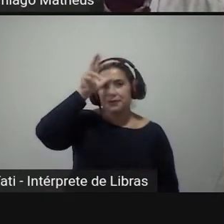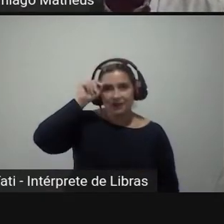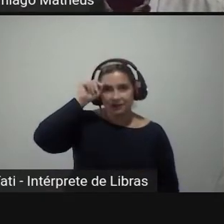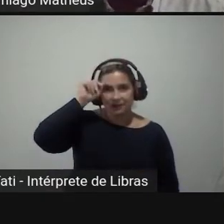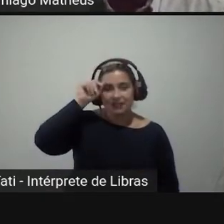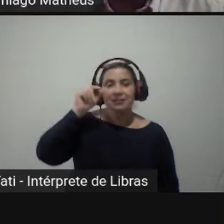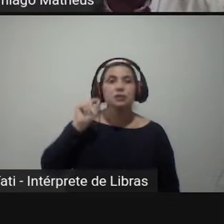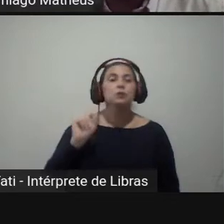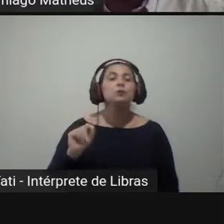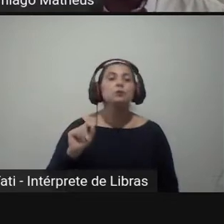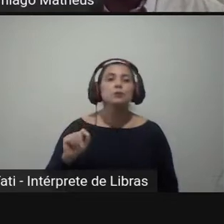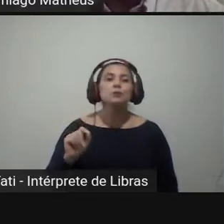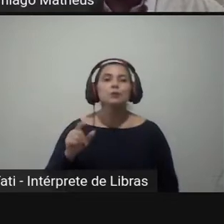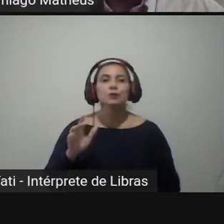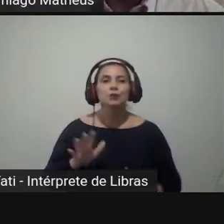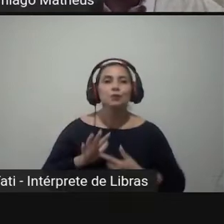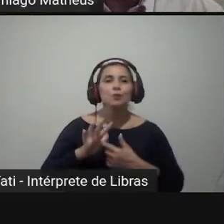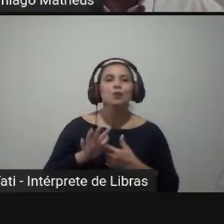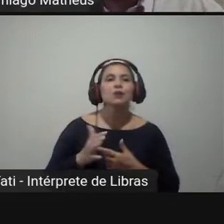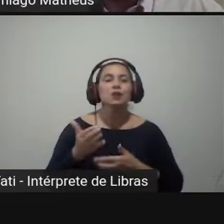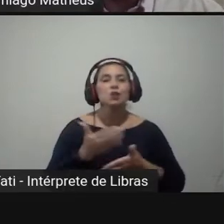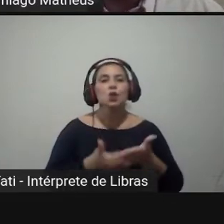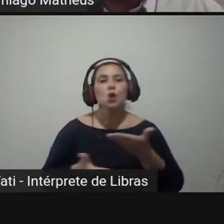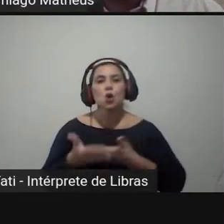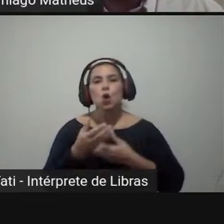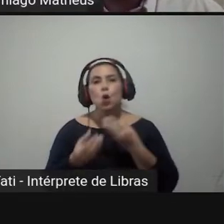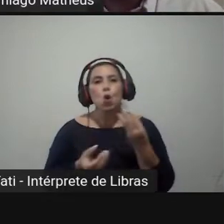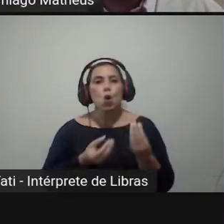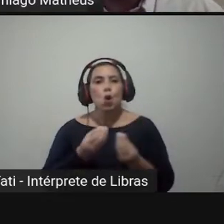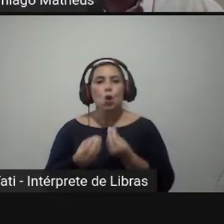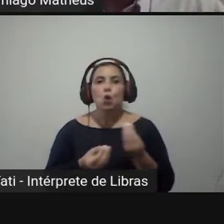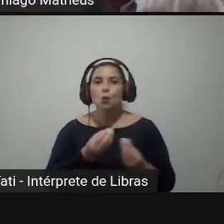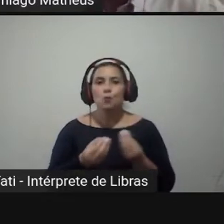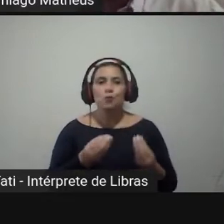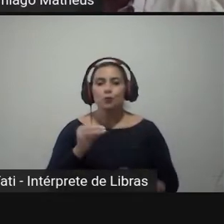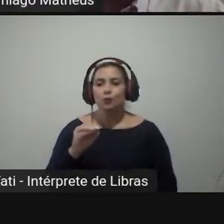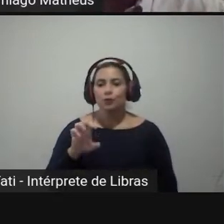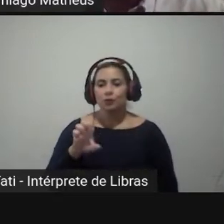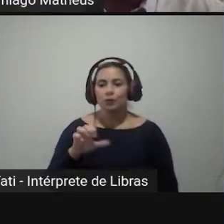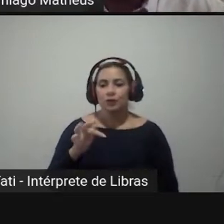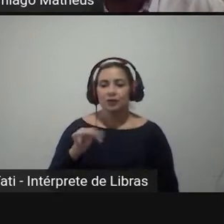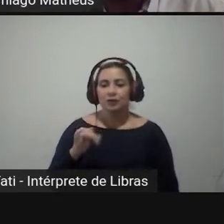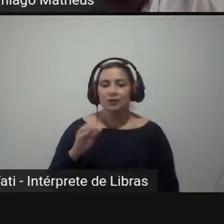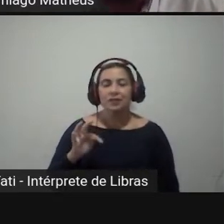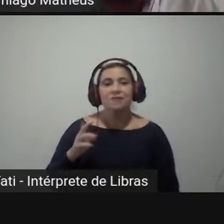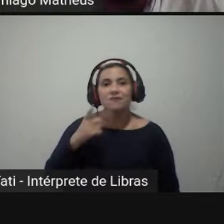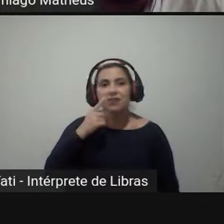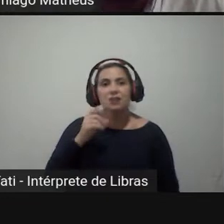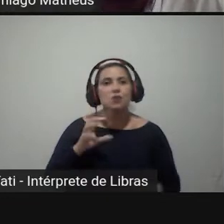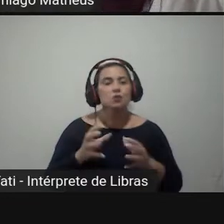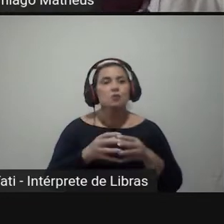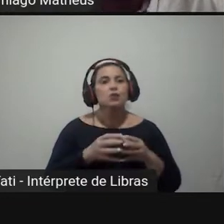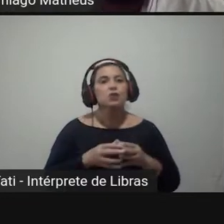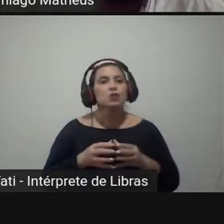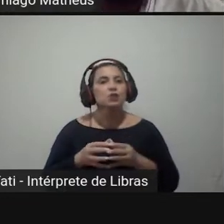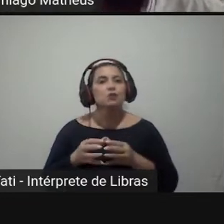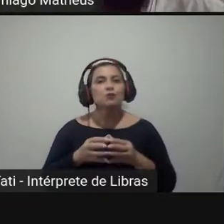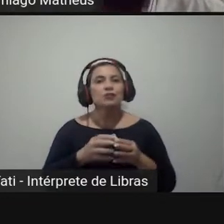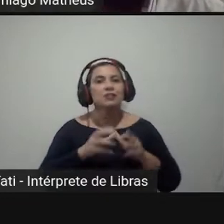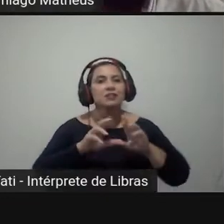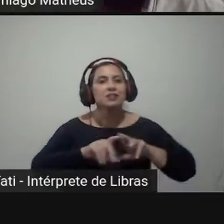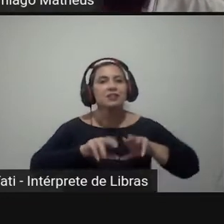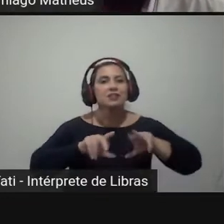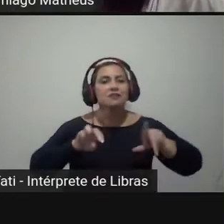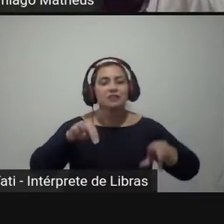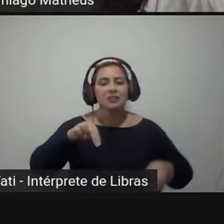para eu passar a explorar aqui como o efeito coateio influencia a coordenação eleitoral em diferentes níveis federativos aqui no